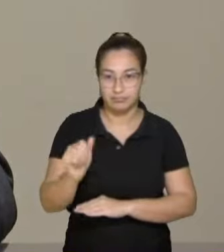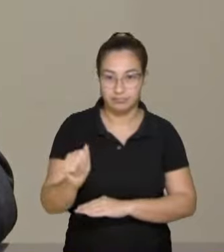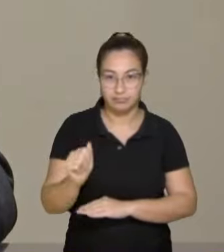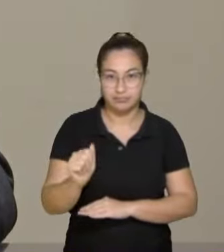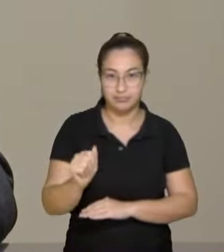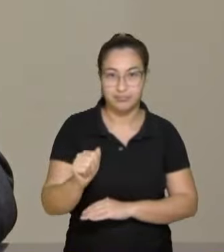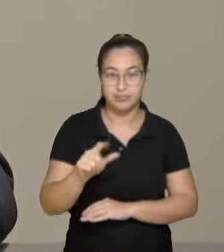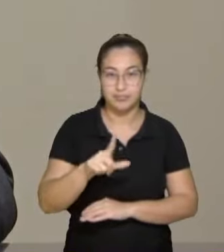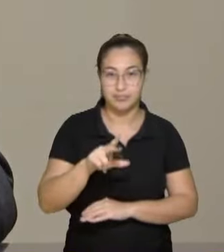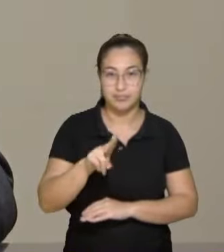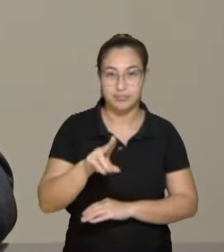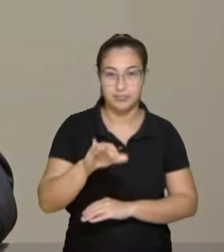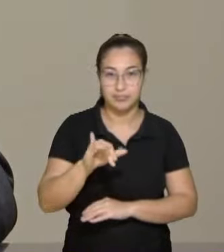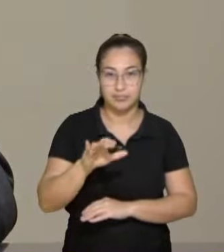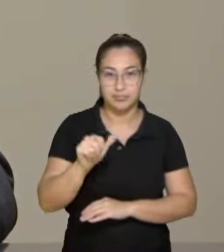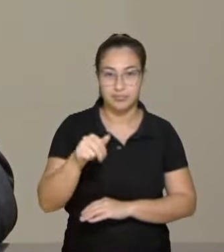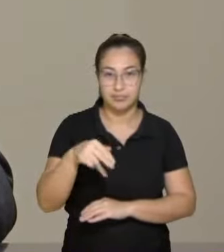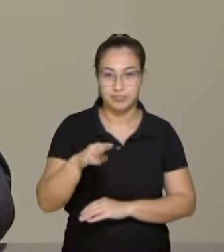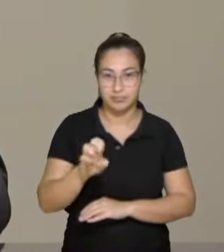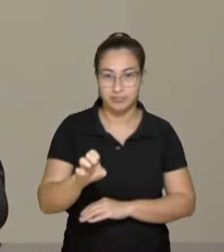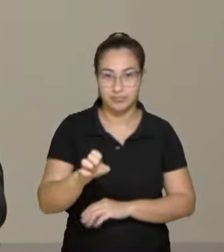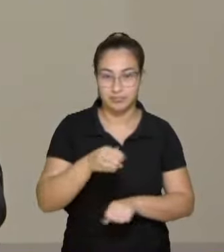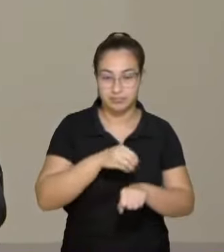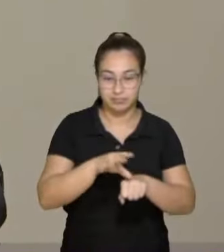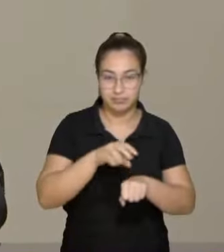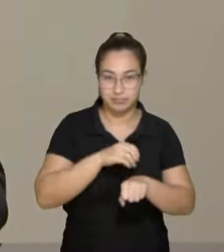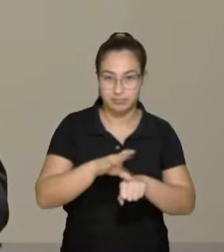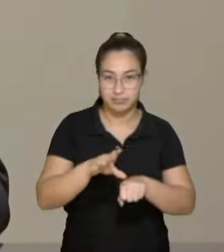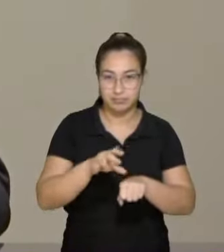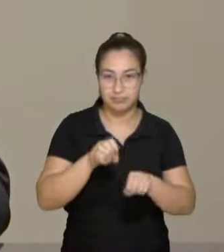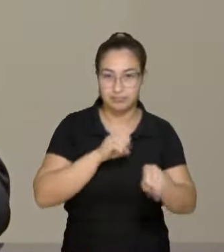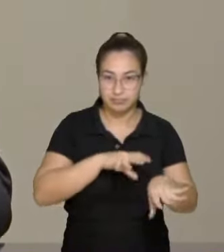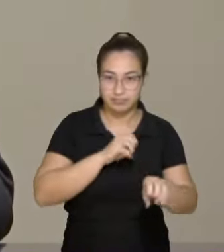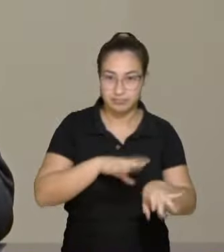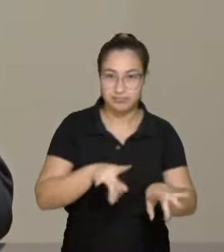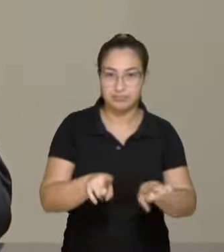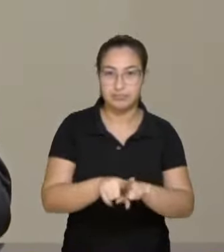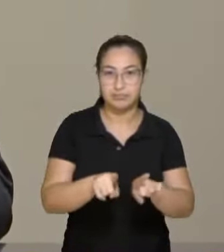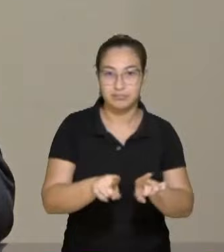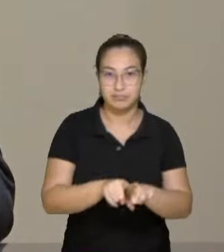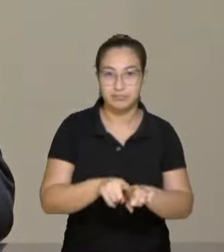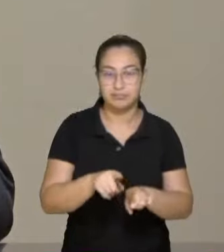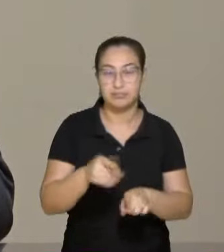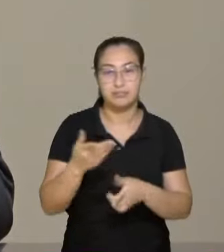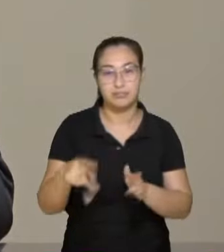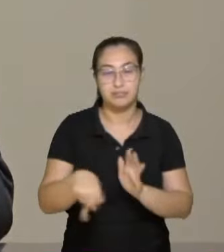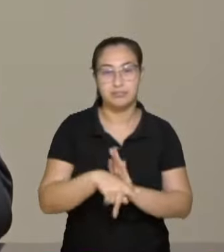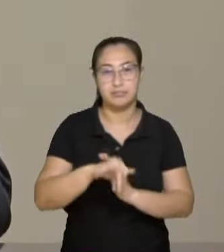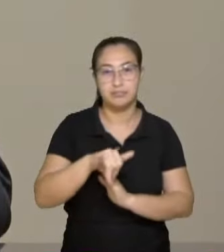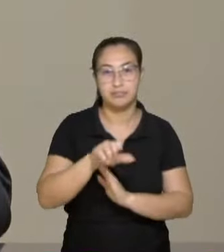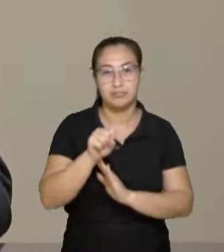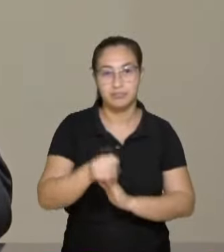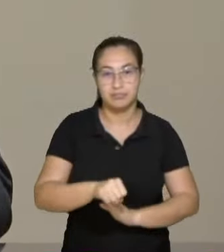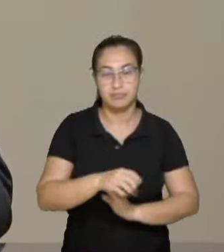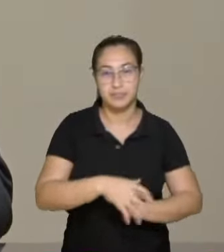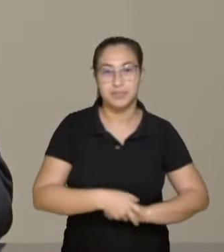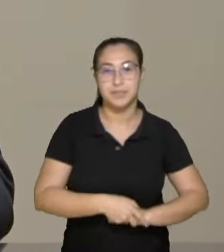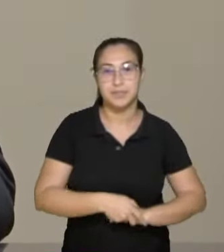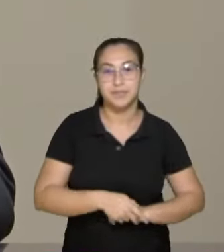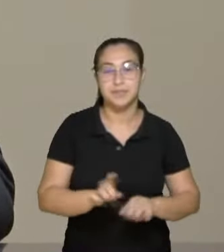Magalhães, orientadora educacional, e Lucineia Cane, de Jaraguá do Sul. E também